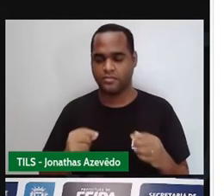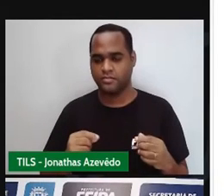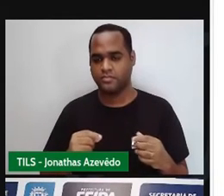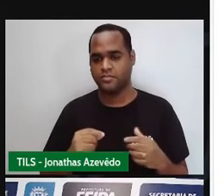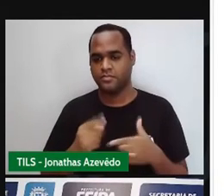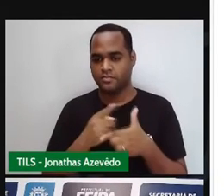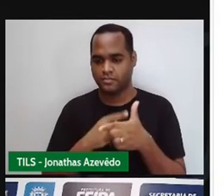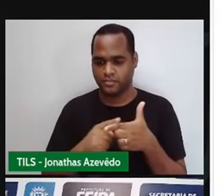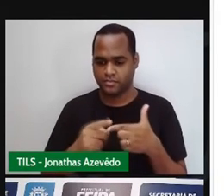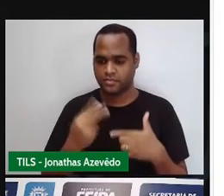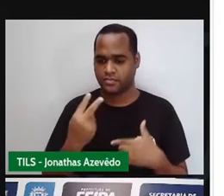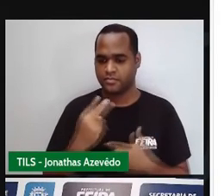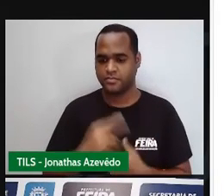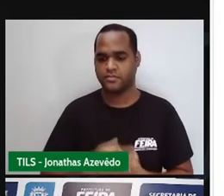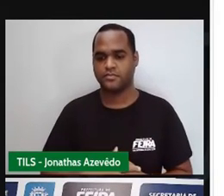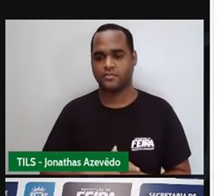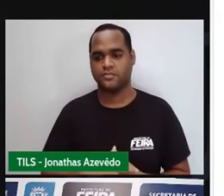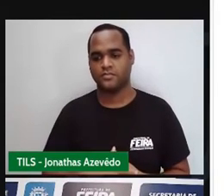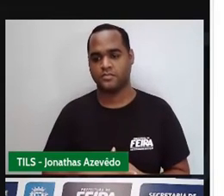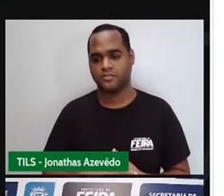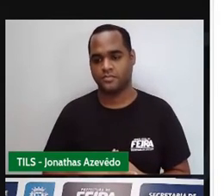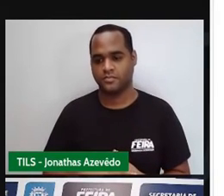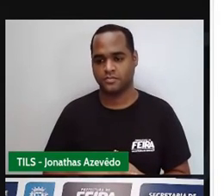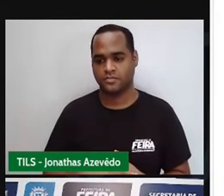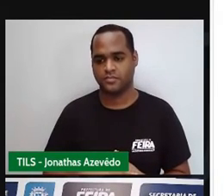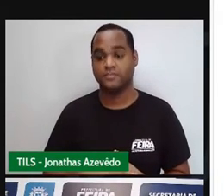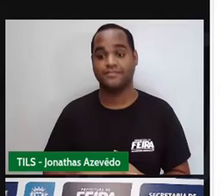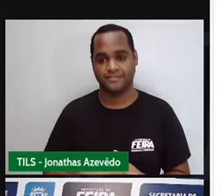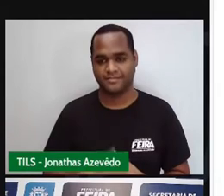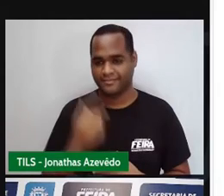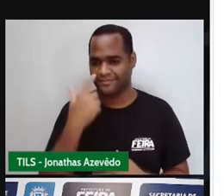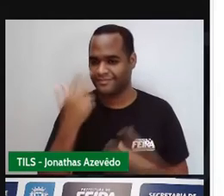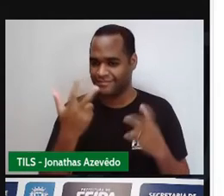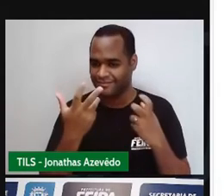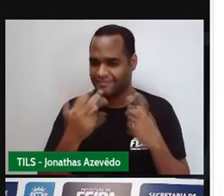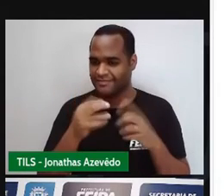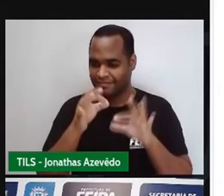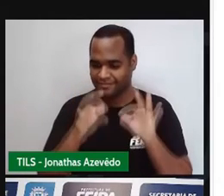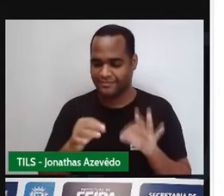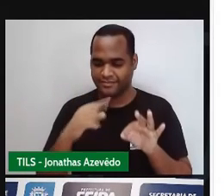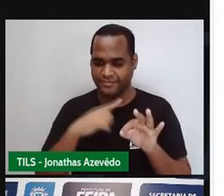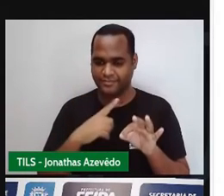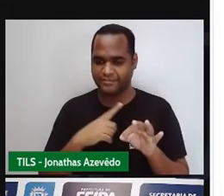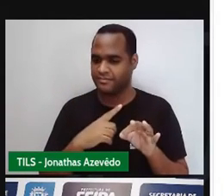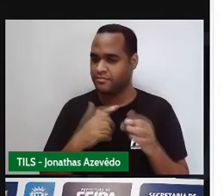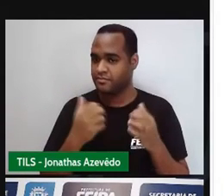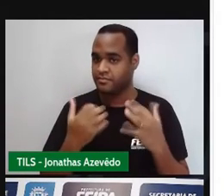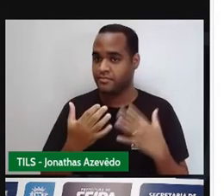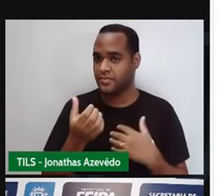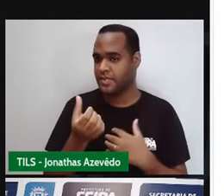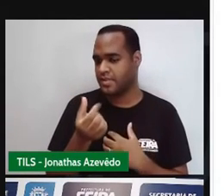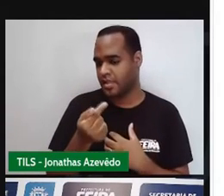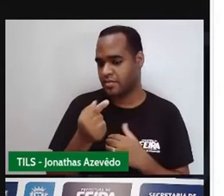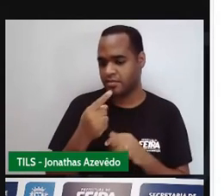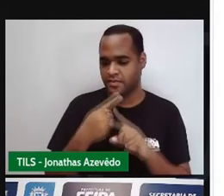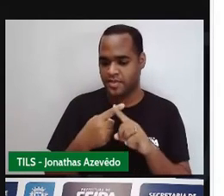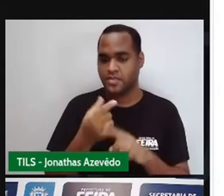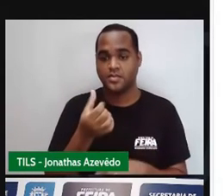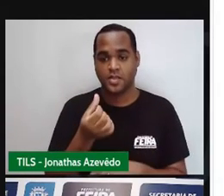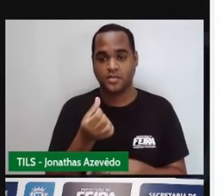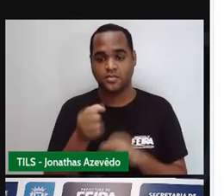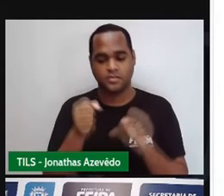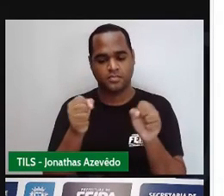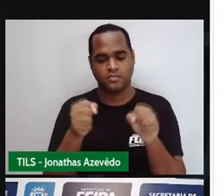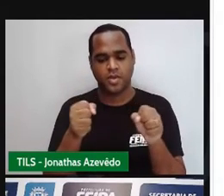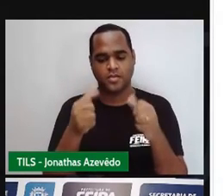só tá aparecendo aqui pra você vamos ver isso direitinho 7 centímetros vezes 6 centímetros dividido por